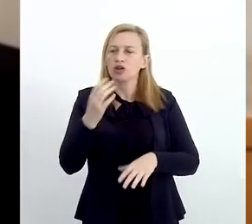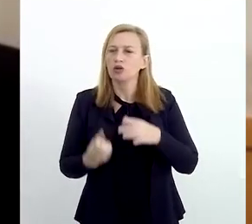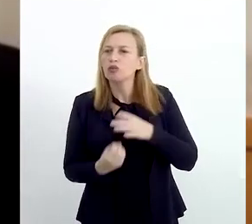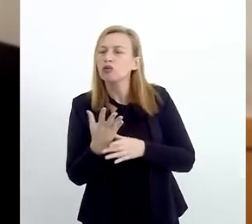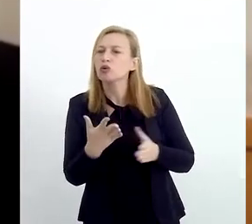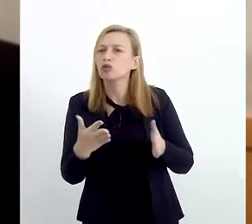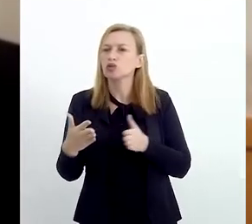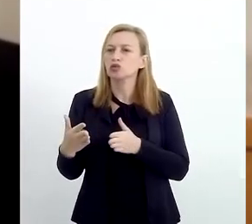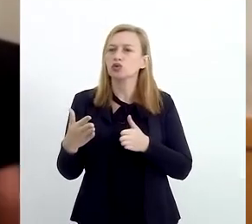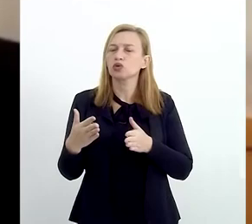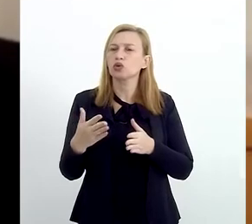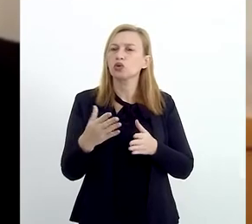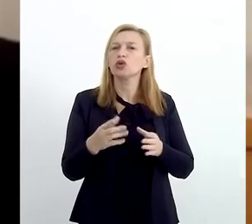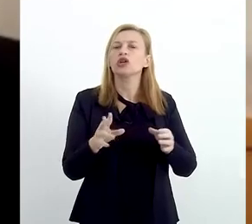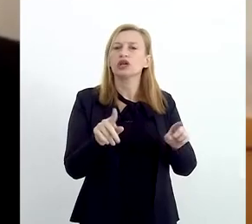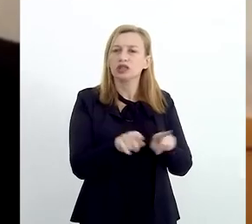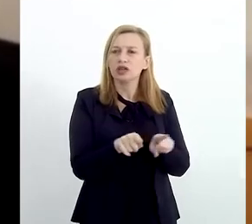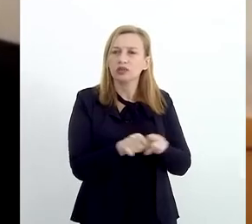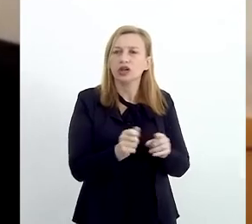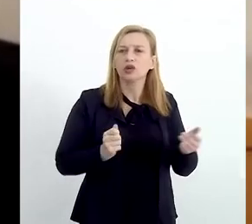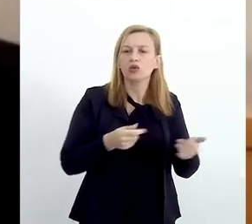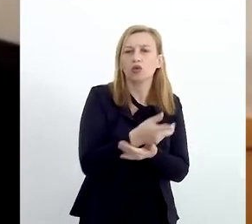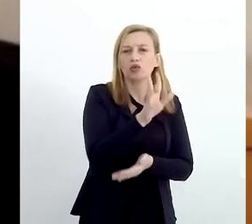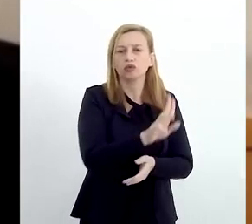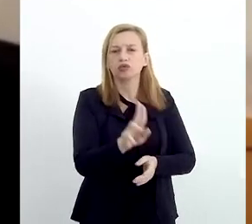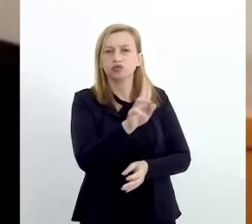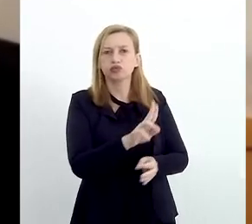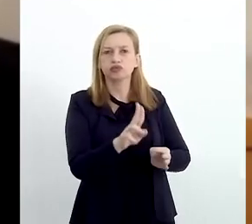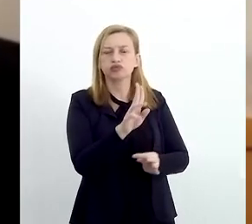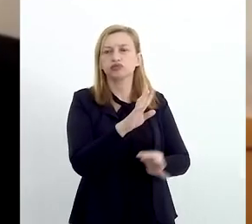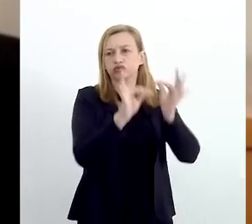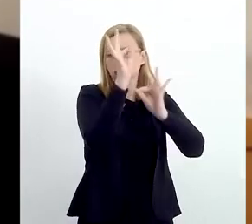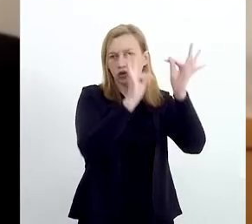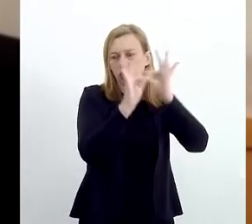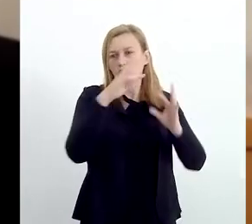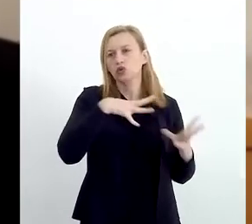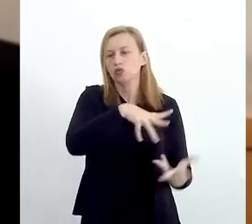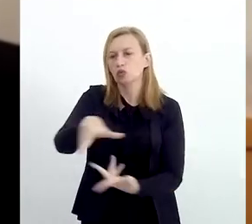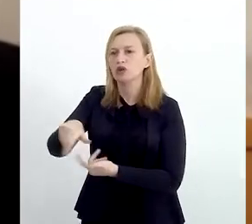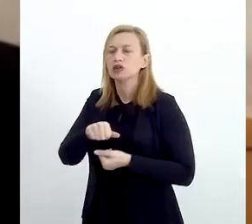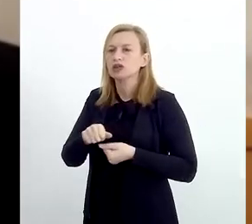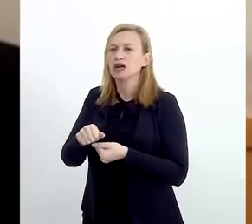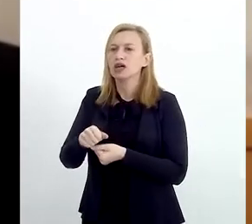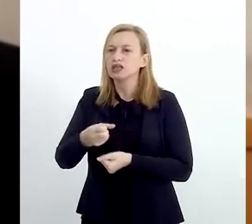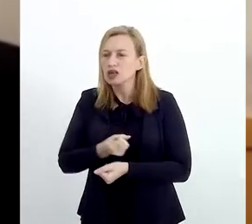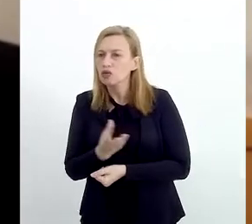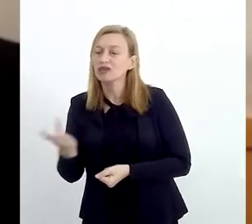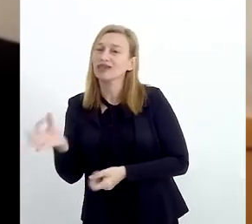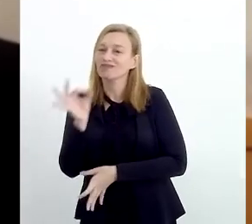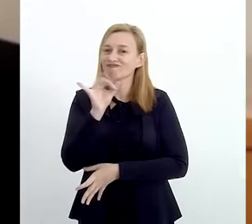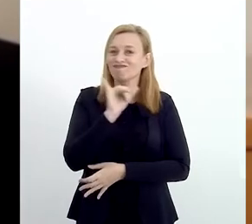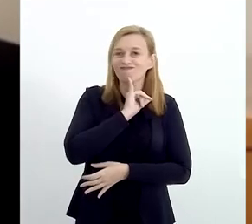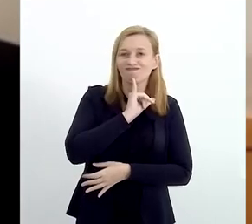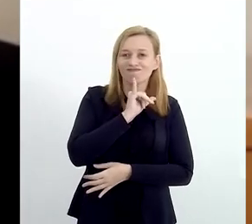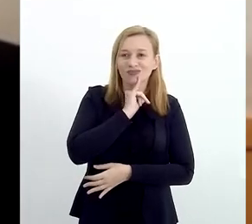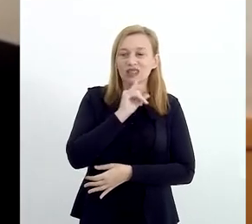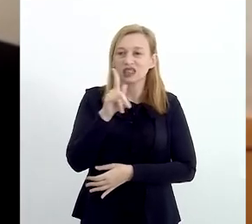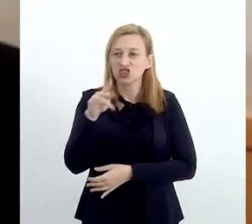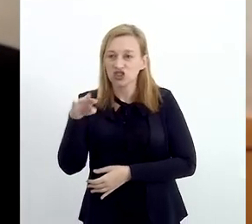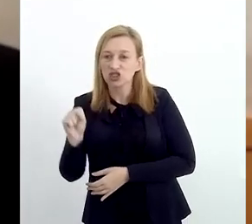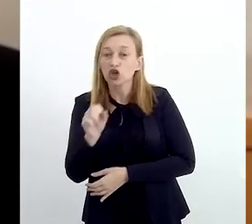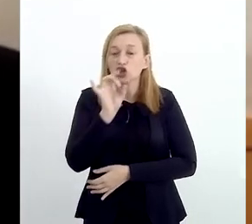produtor e consumidor de eletrônicos do mundo. Então, dessa quantidade, infelizmente,